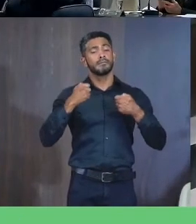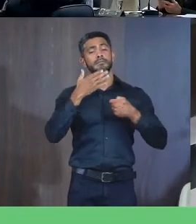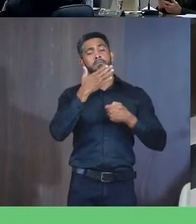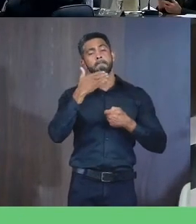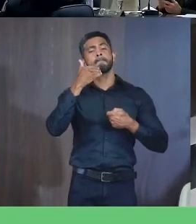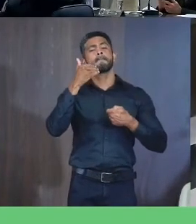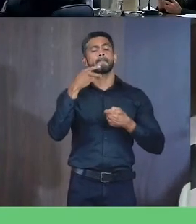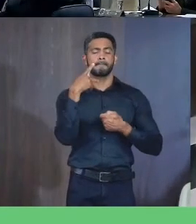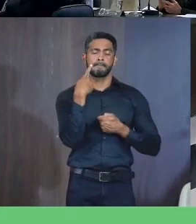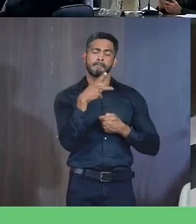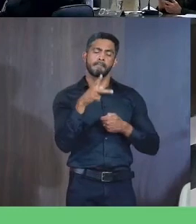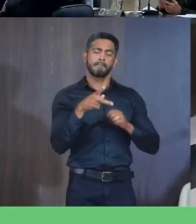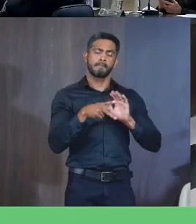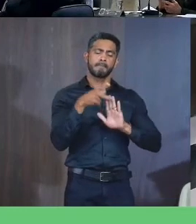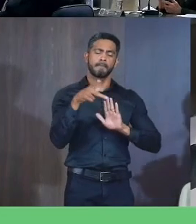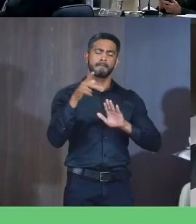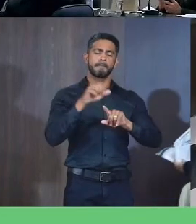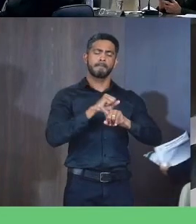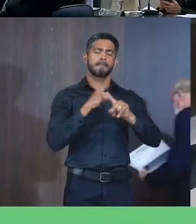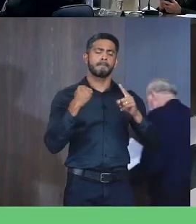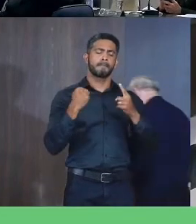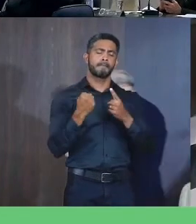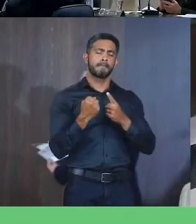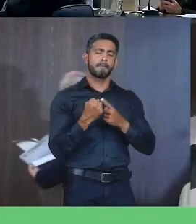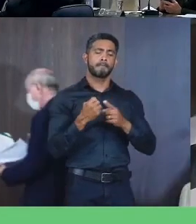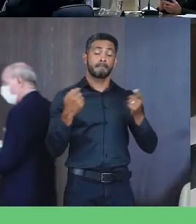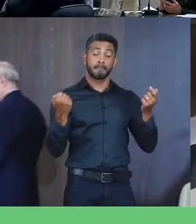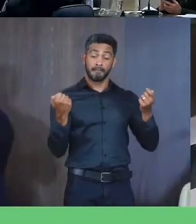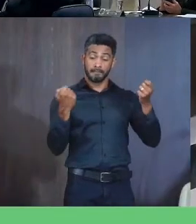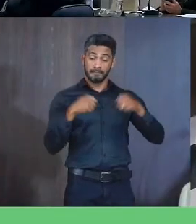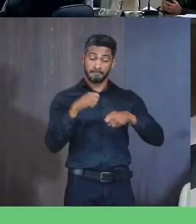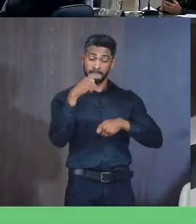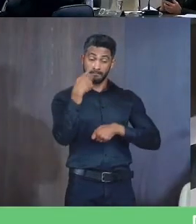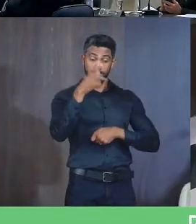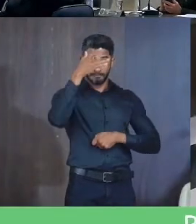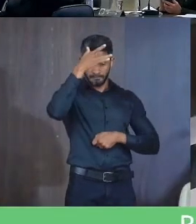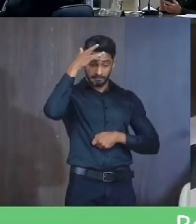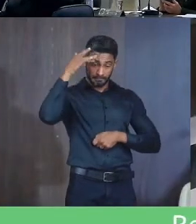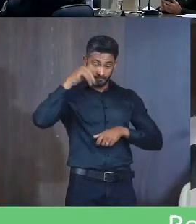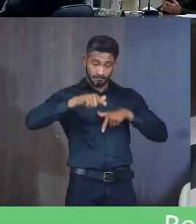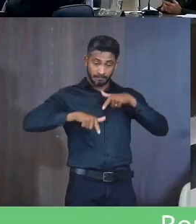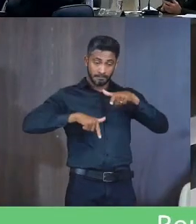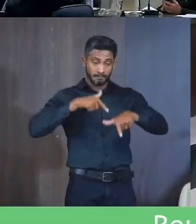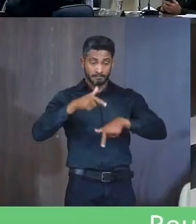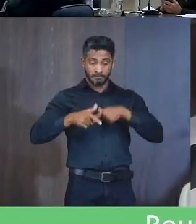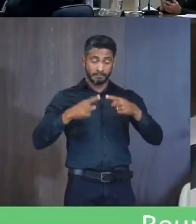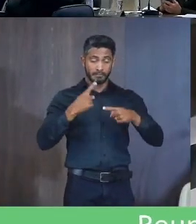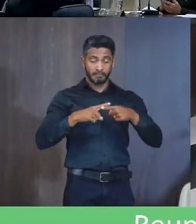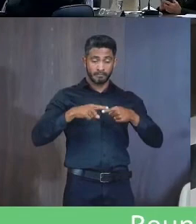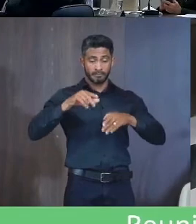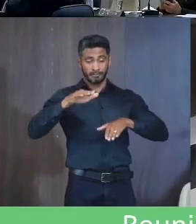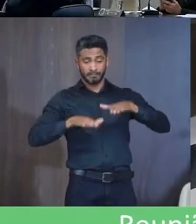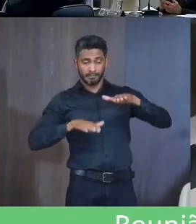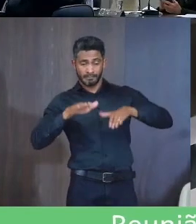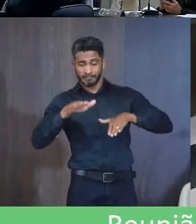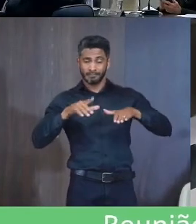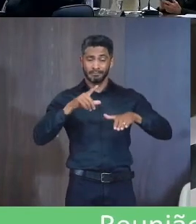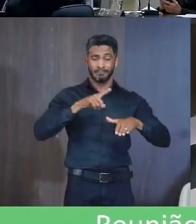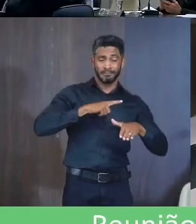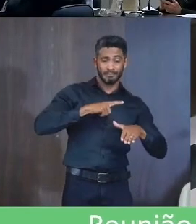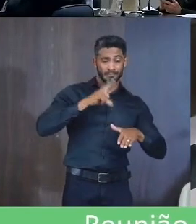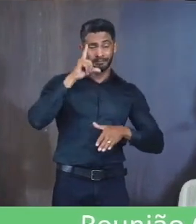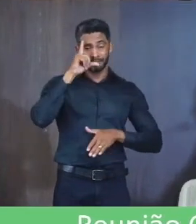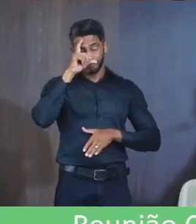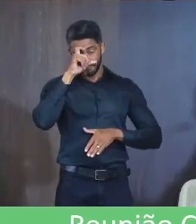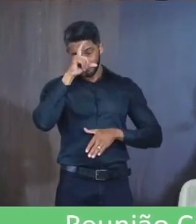muito Nesses projetos sociais É a capacitação Das pessoas Que ali estão Porque muitas vezes Eles têm deficiência